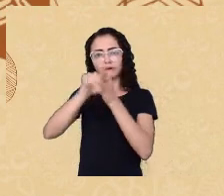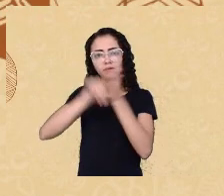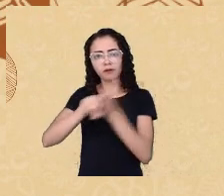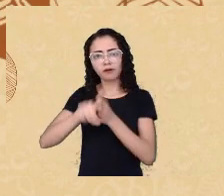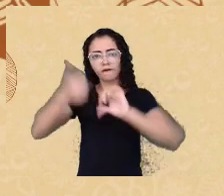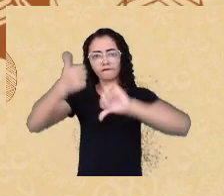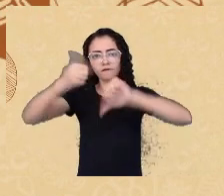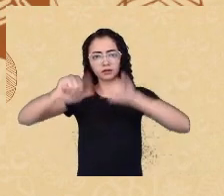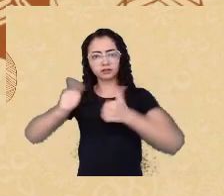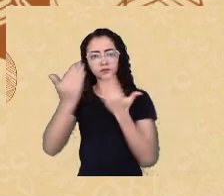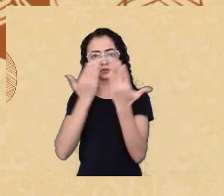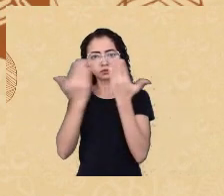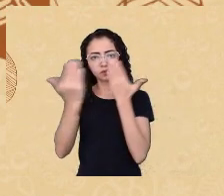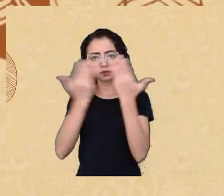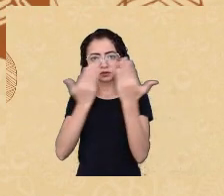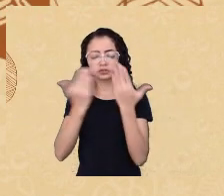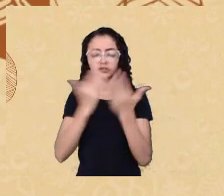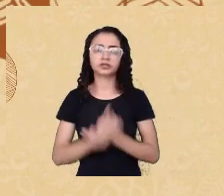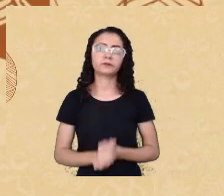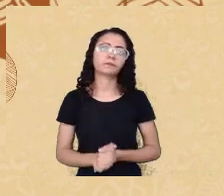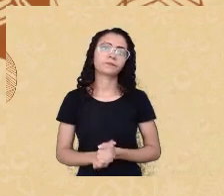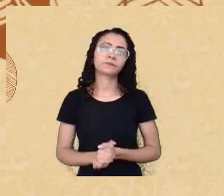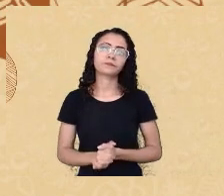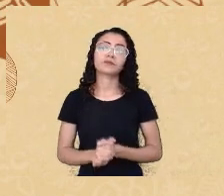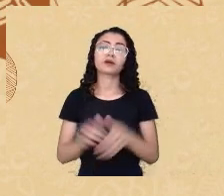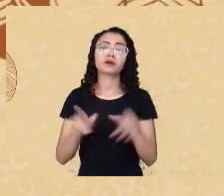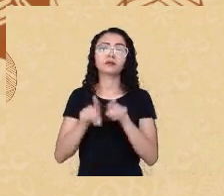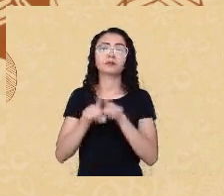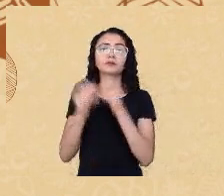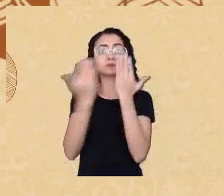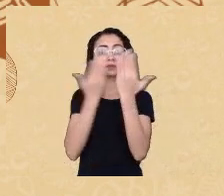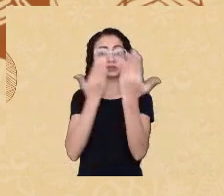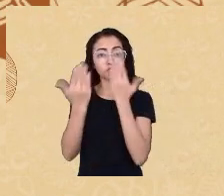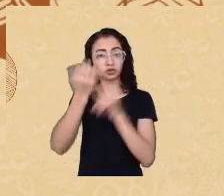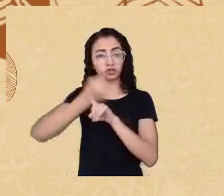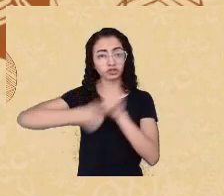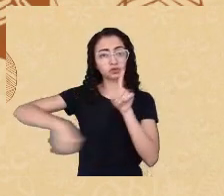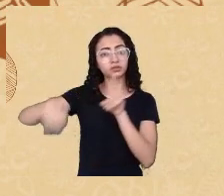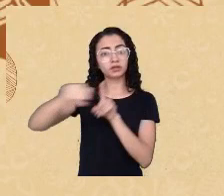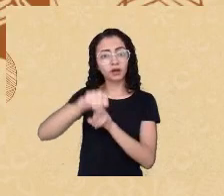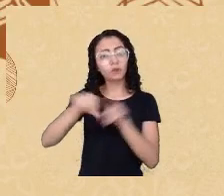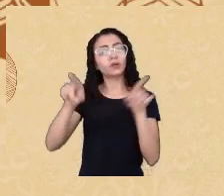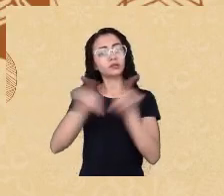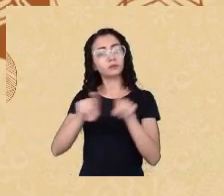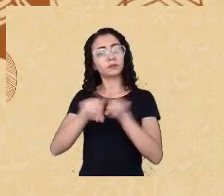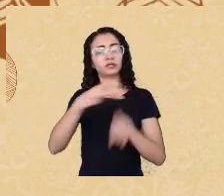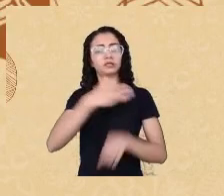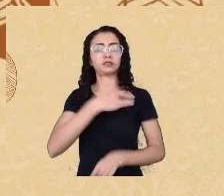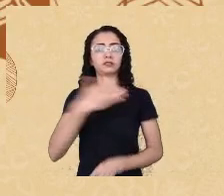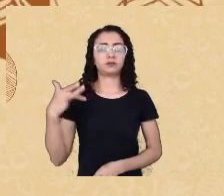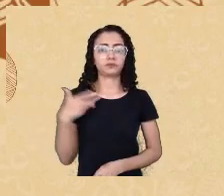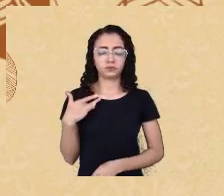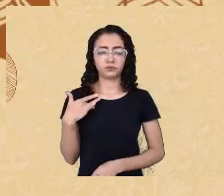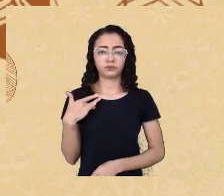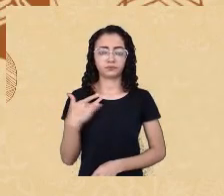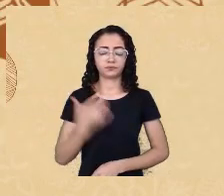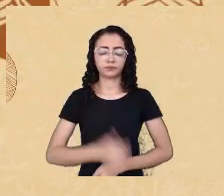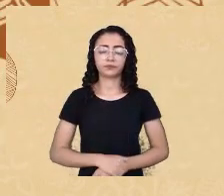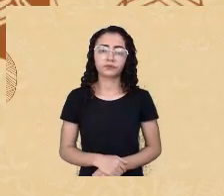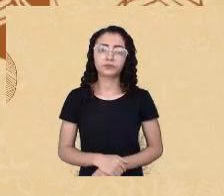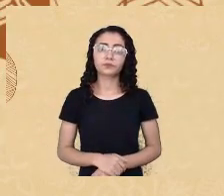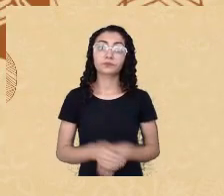psicometria e psicologia social, e da saúde também como áreas afins. Atualmente,